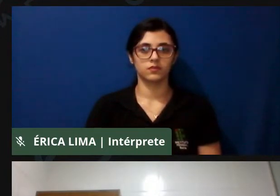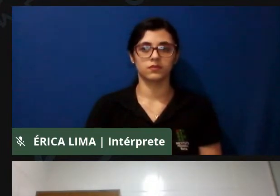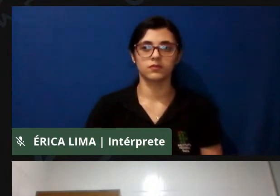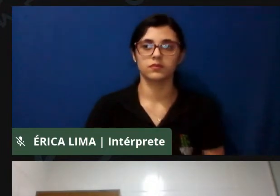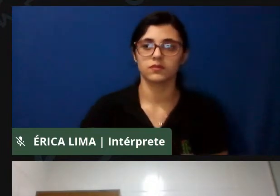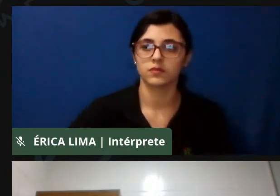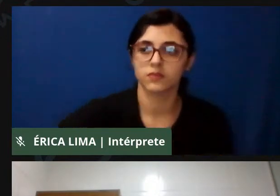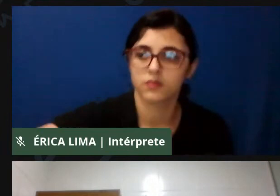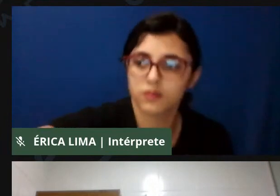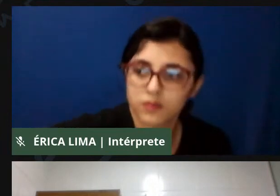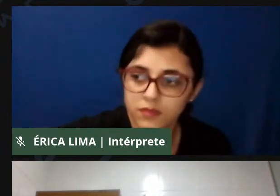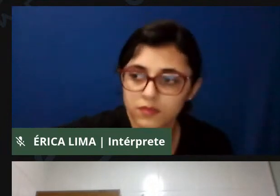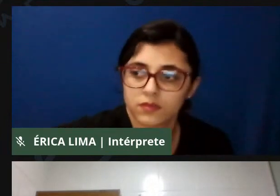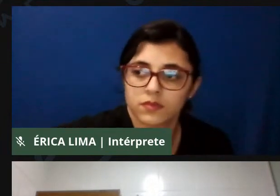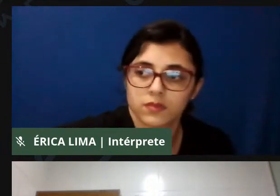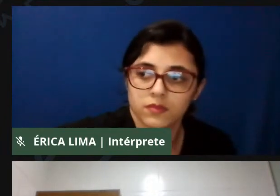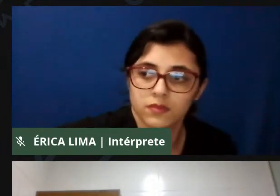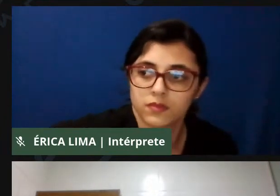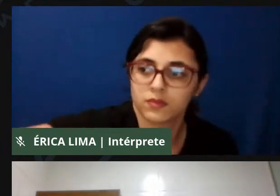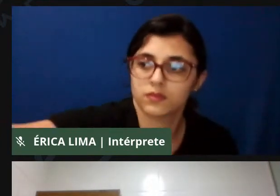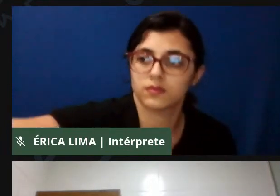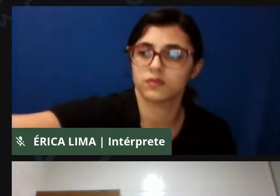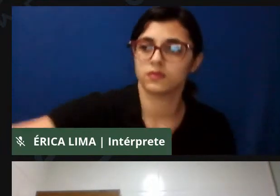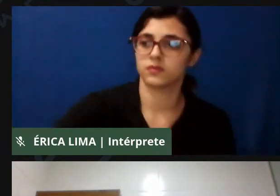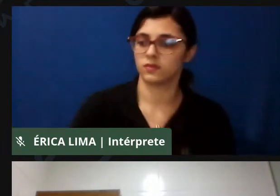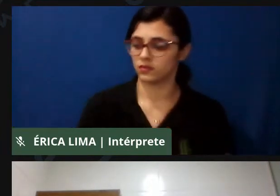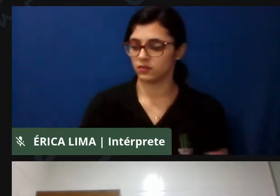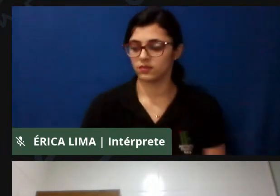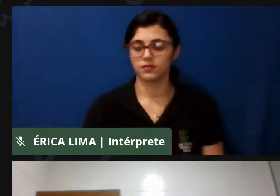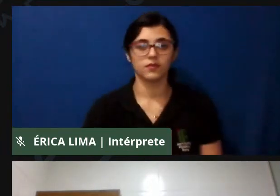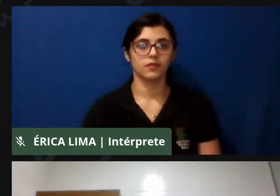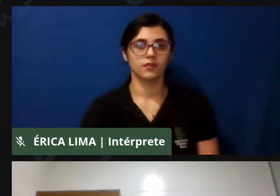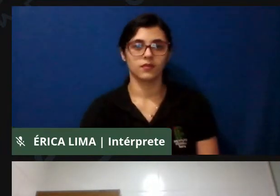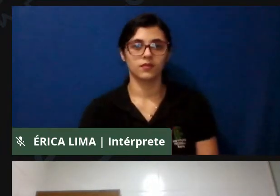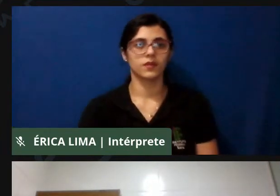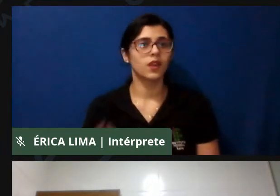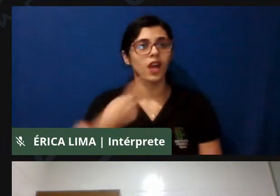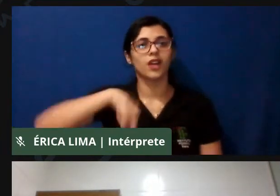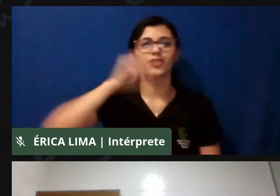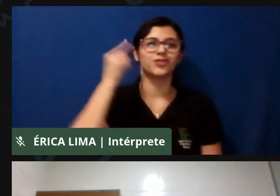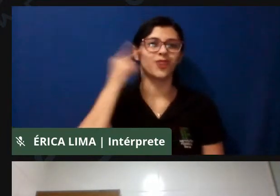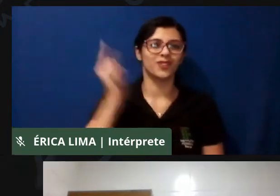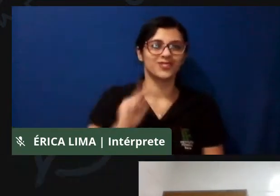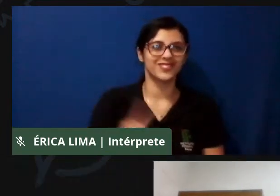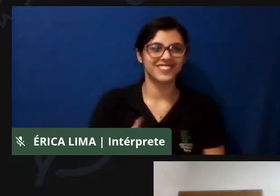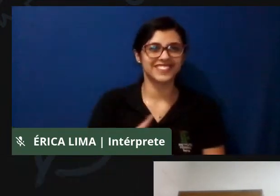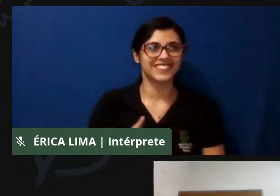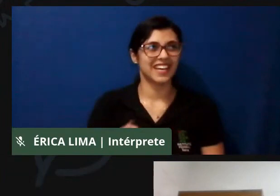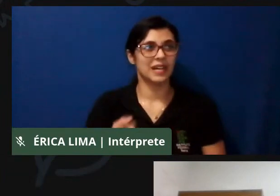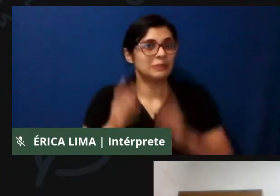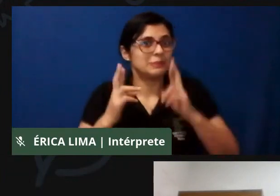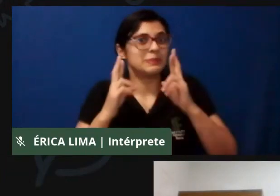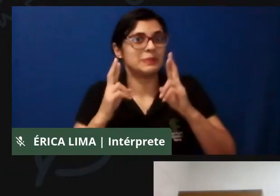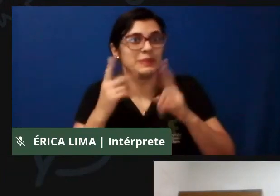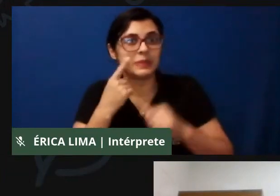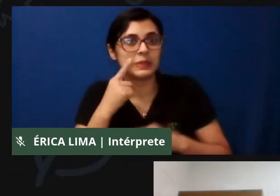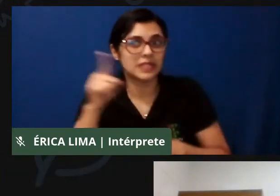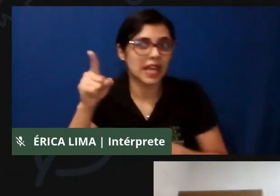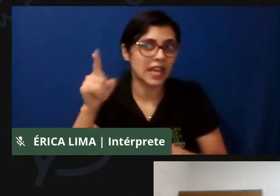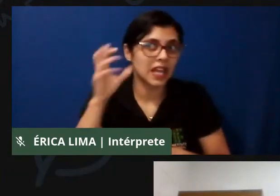a gente fica na expectativa sem saber se ela está ouvindo a gente, né? É um negócio assim normal, né? Eu vou tentar